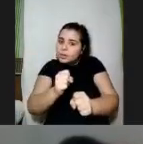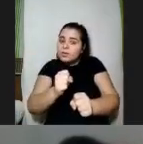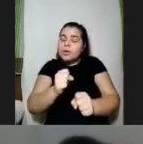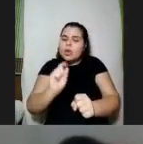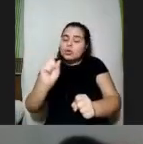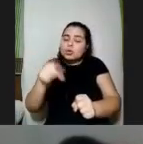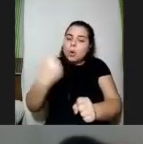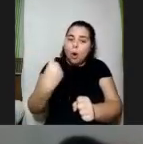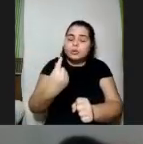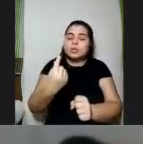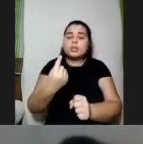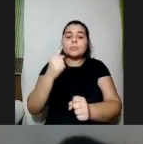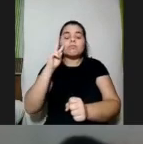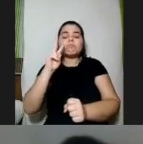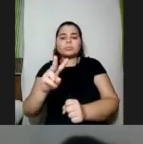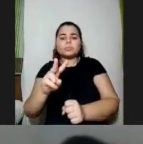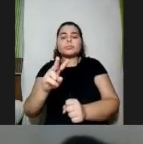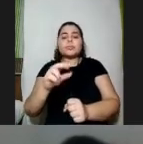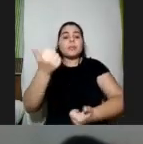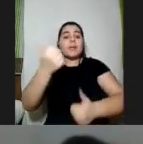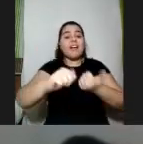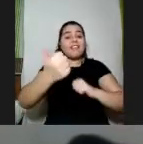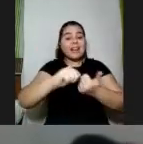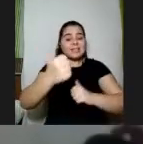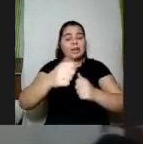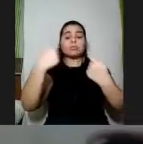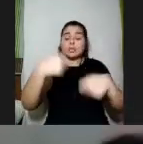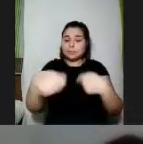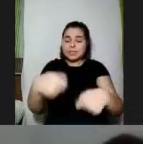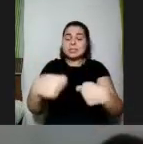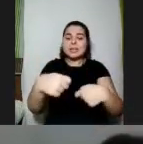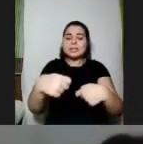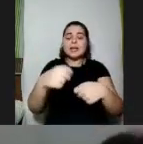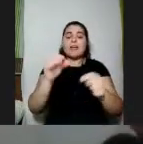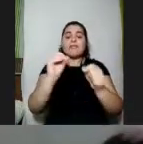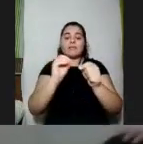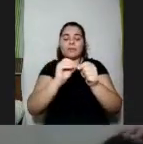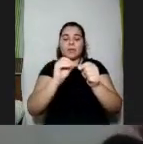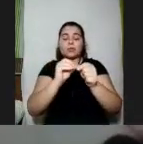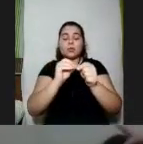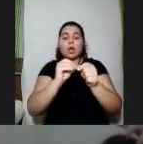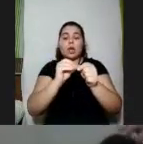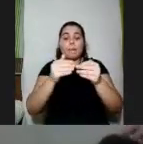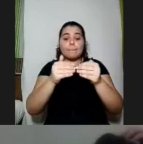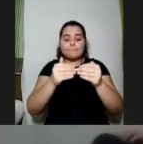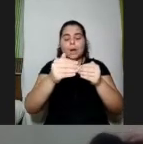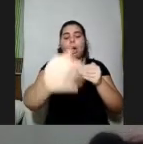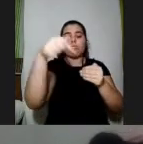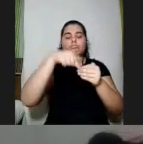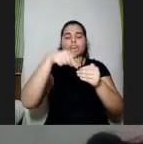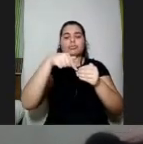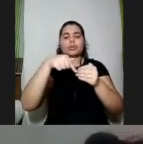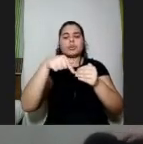ali um parâmetro de avaliação e que precisa ser definida a partir daquele parâmetro eu não posso estabelecer uma